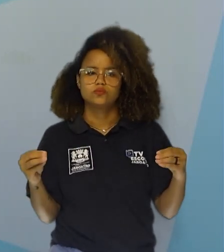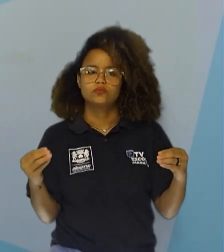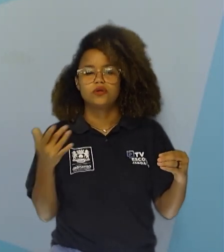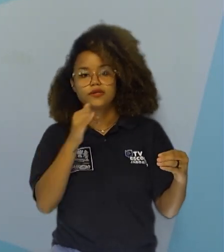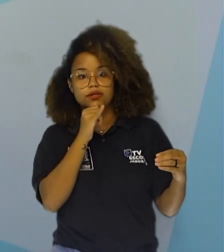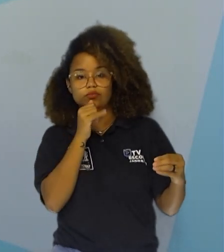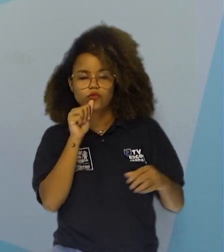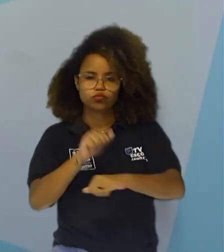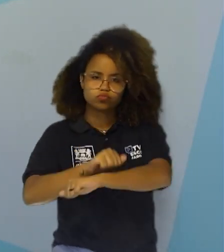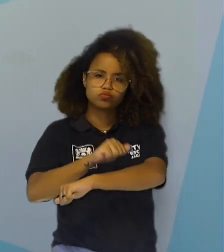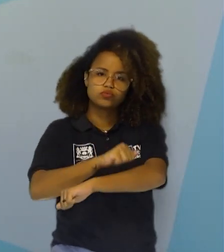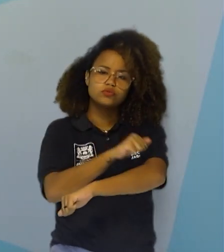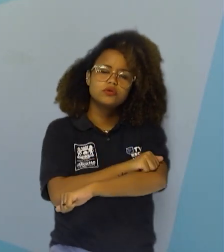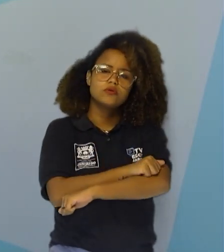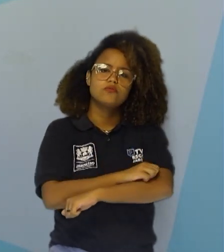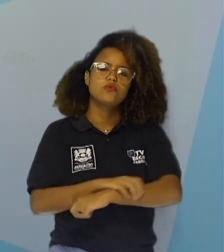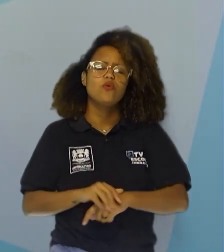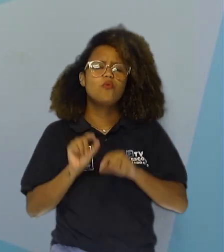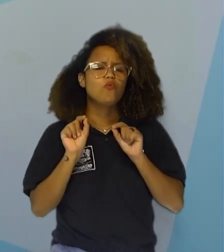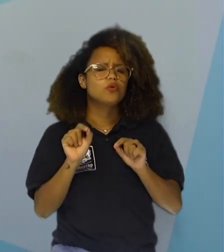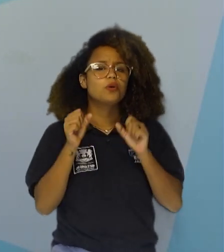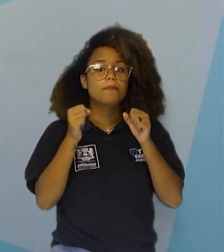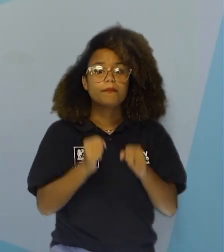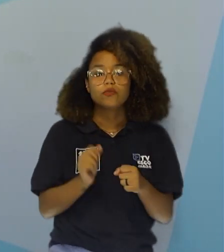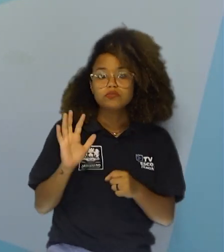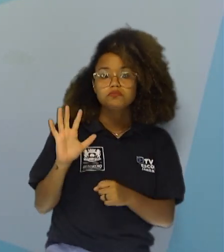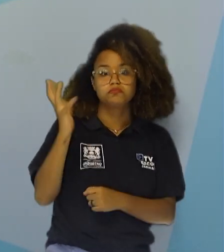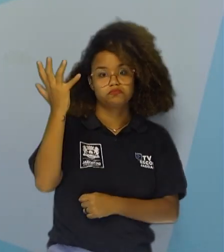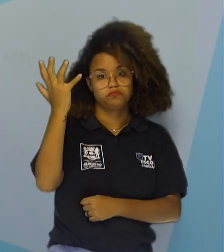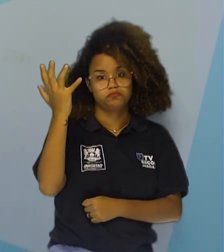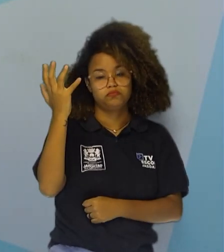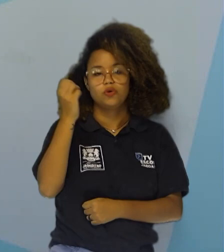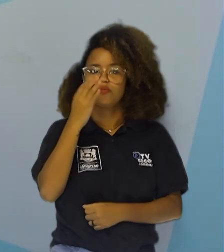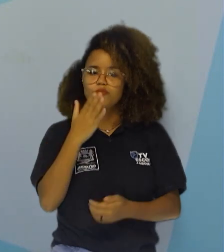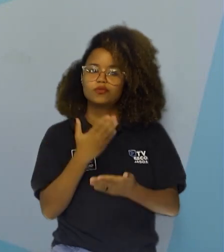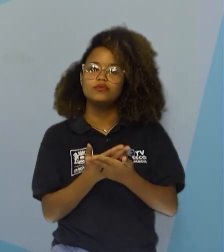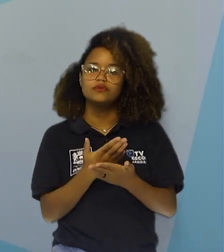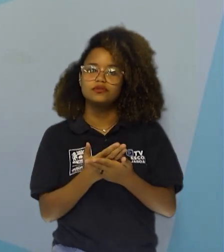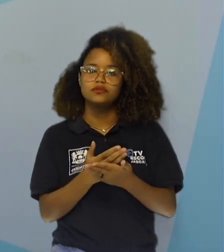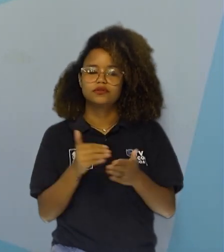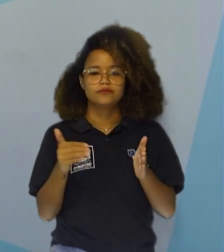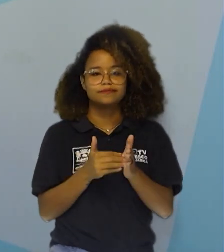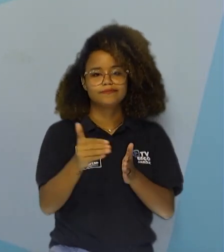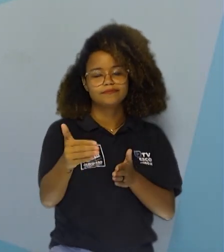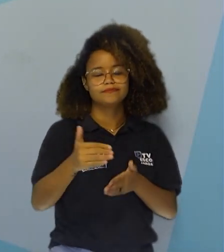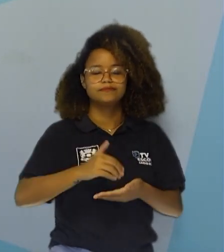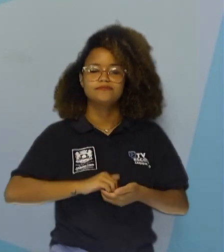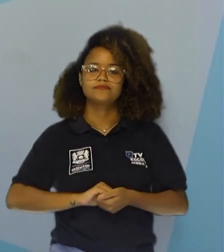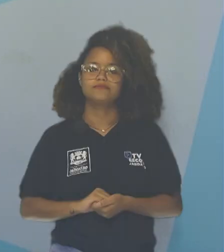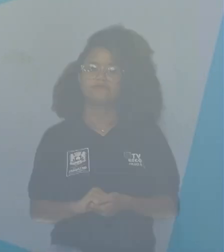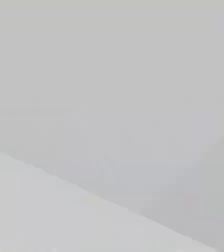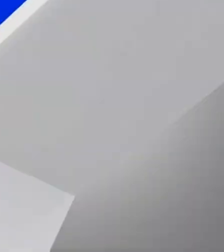falando do sapo, o que pode acontecer? Bons estudos e até a próxima aula!